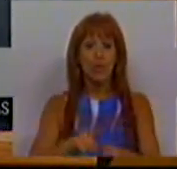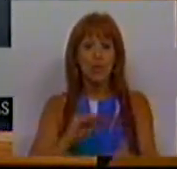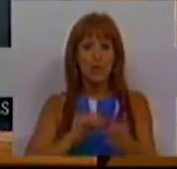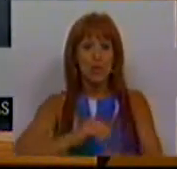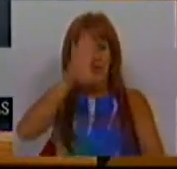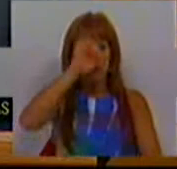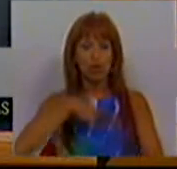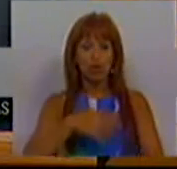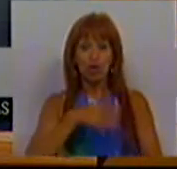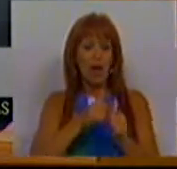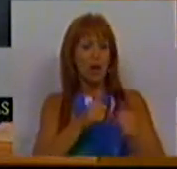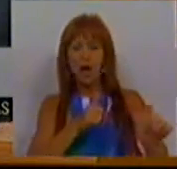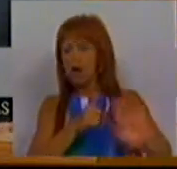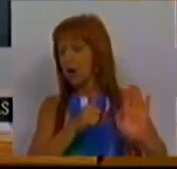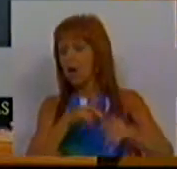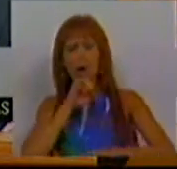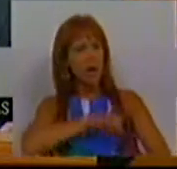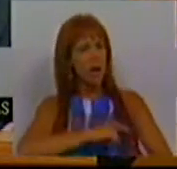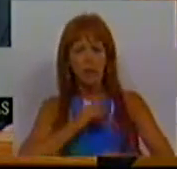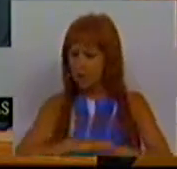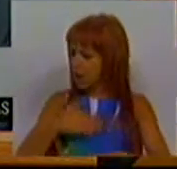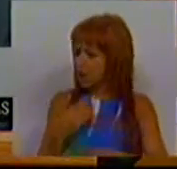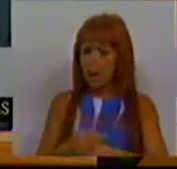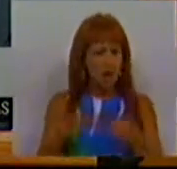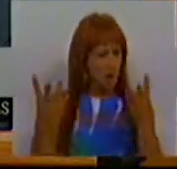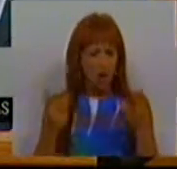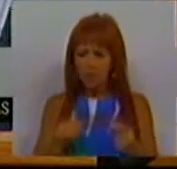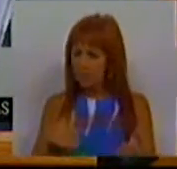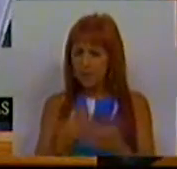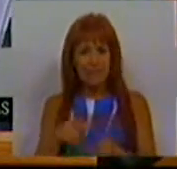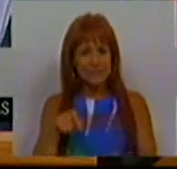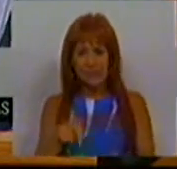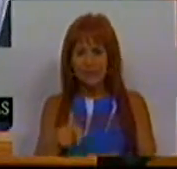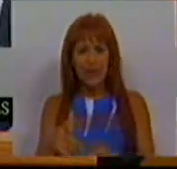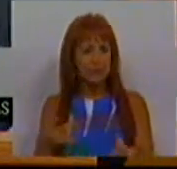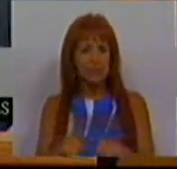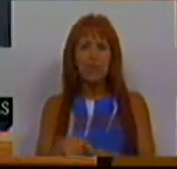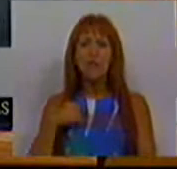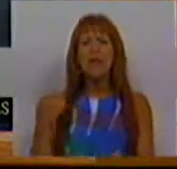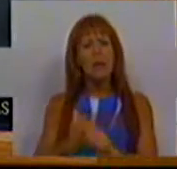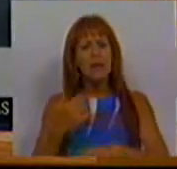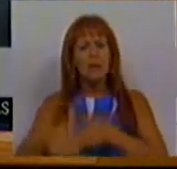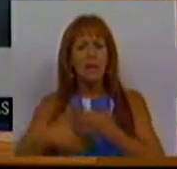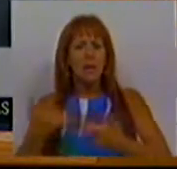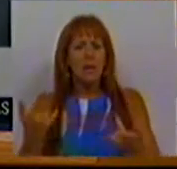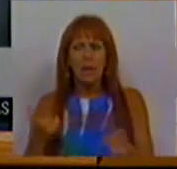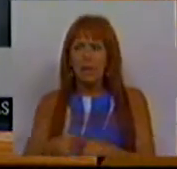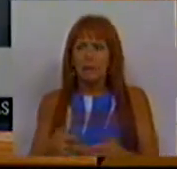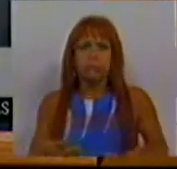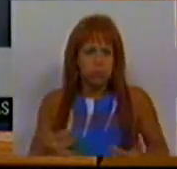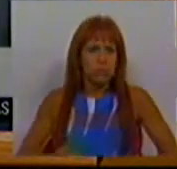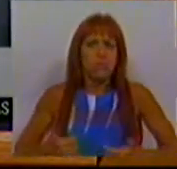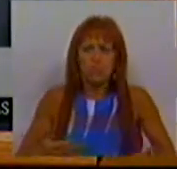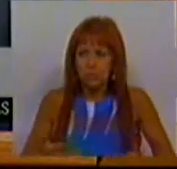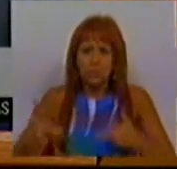de Estado já afastou a possibilidade de reforço do orçamento para o CCP, que tem funcionado aos solavancos